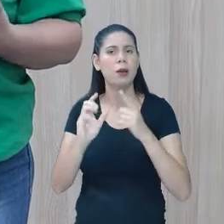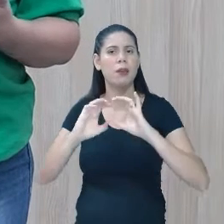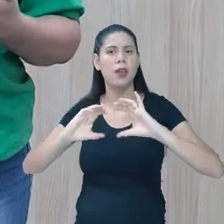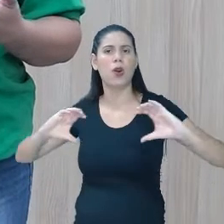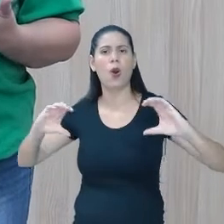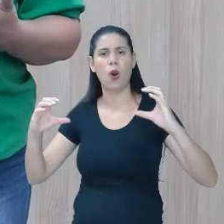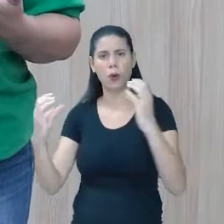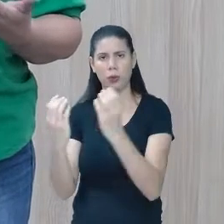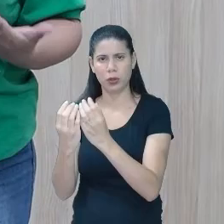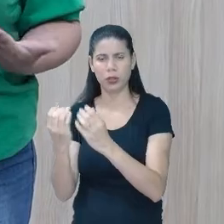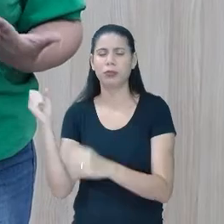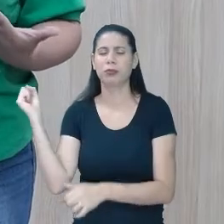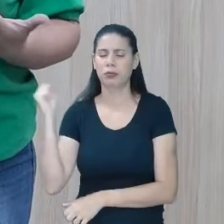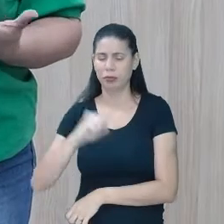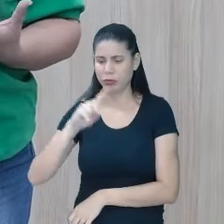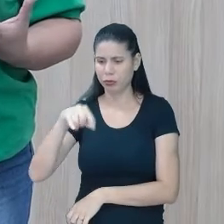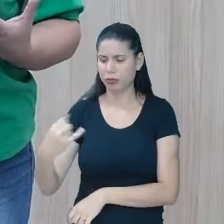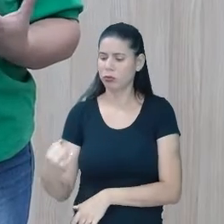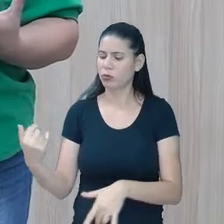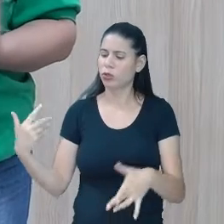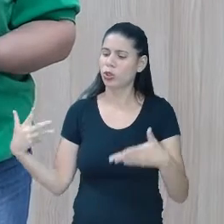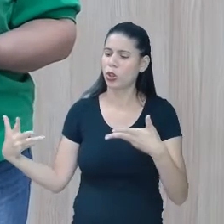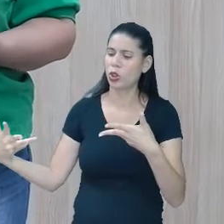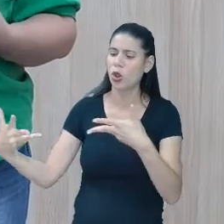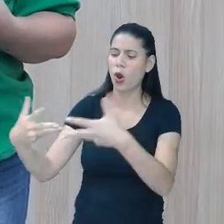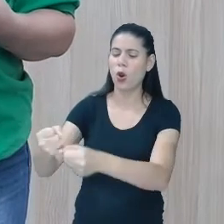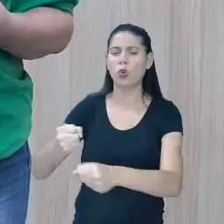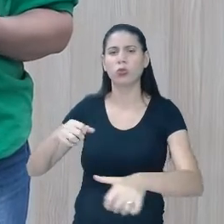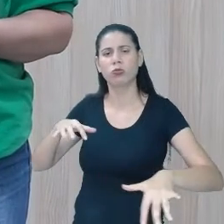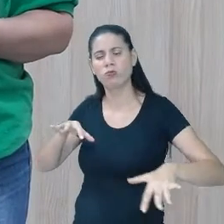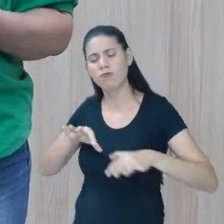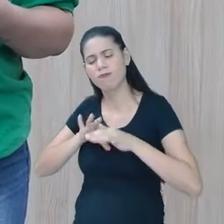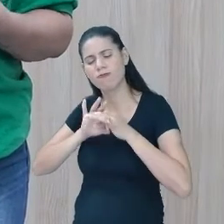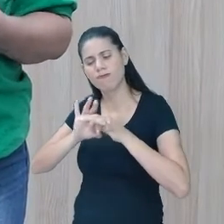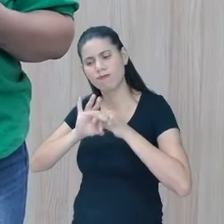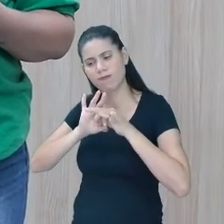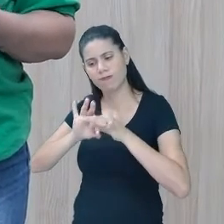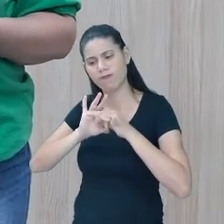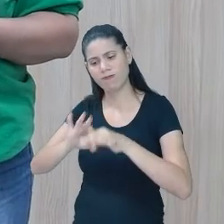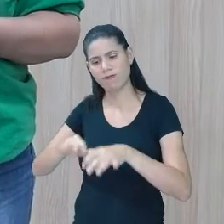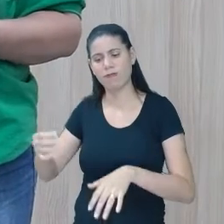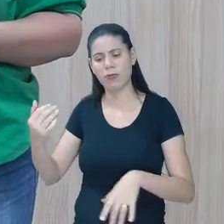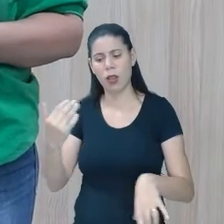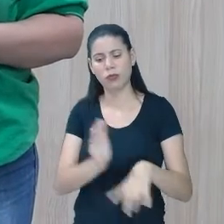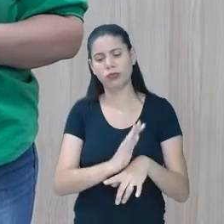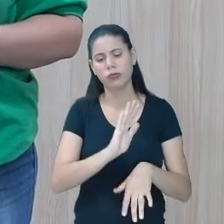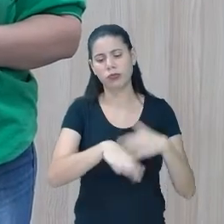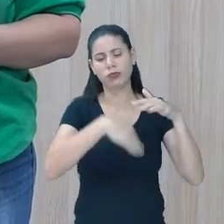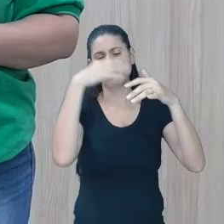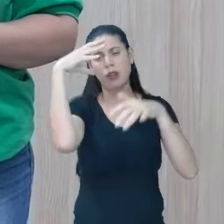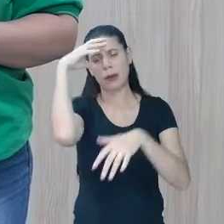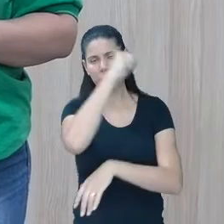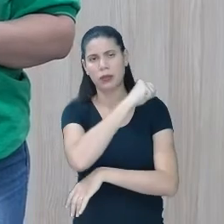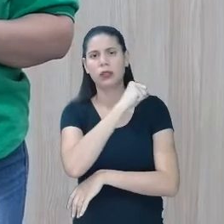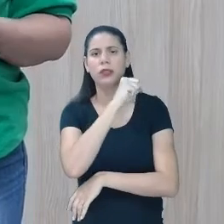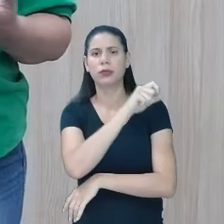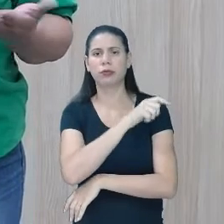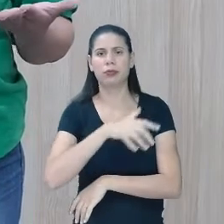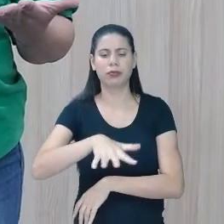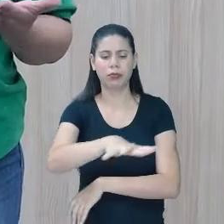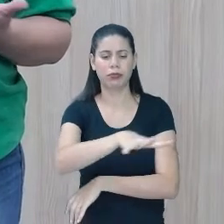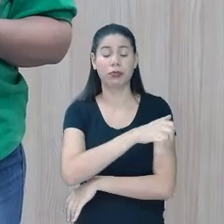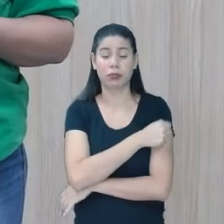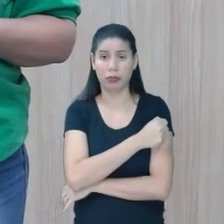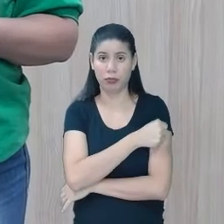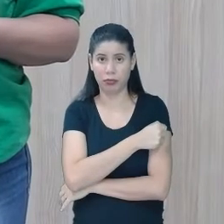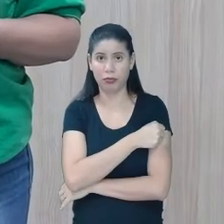todos estejam juntos em prol da aprendizagem desses estudantes. E aqui a gente